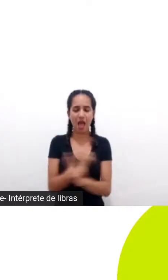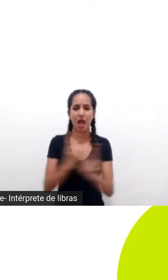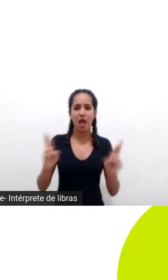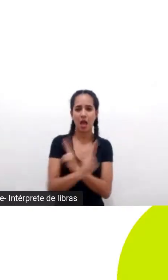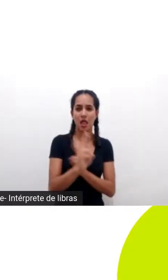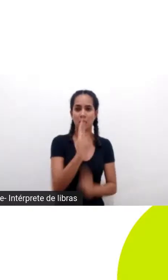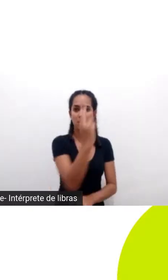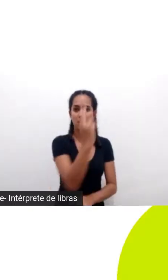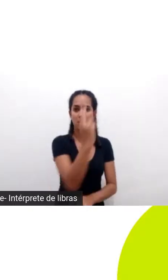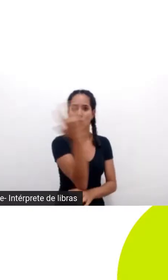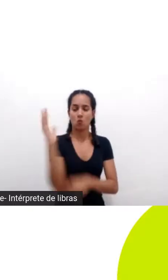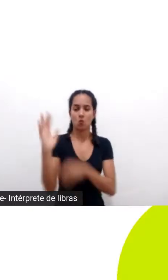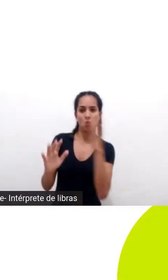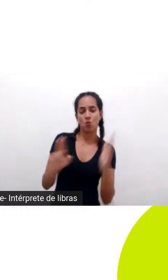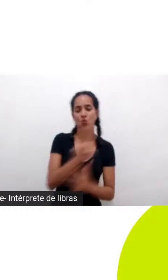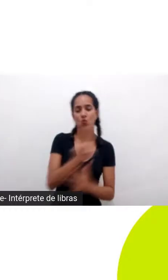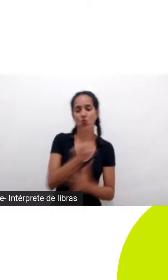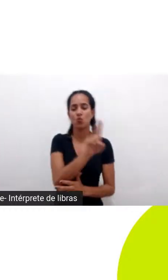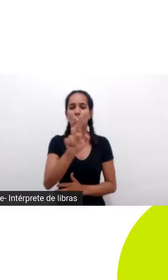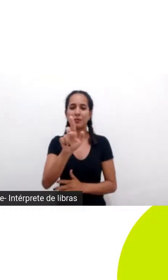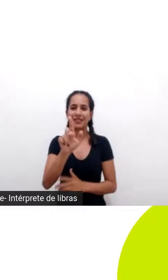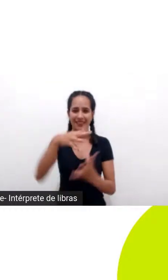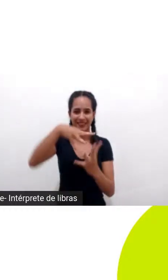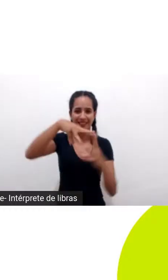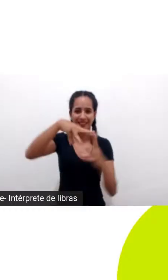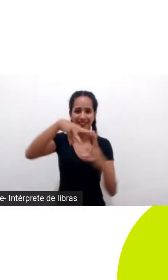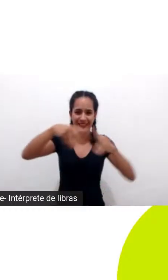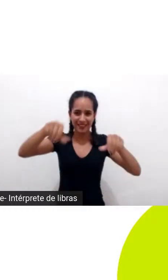com Gaia chame como você quiser com o planeta Terra